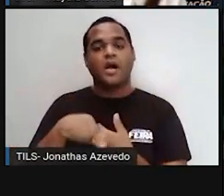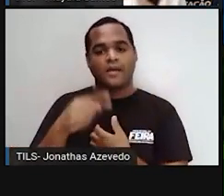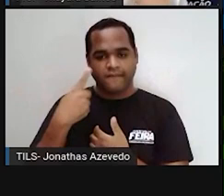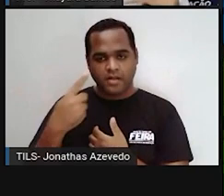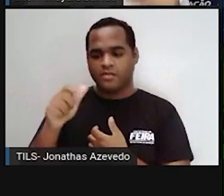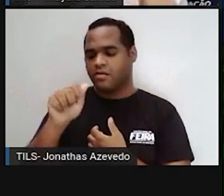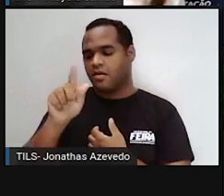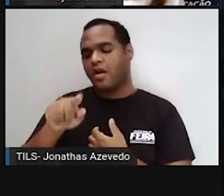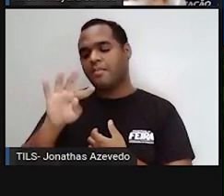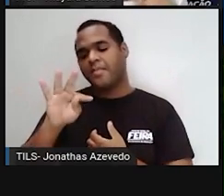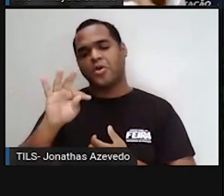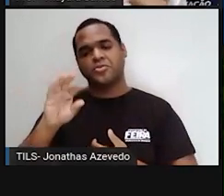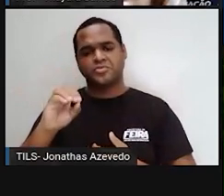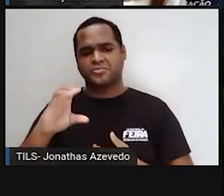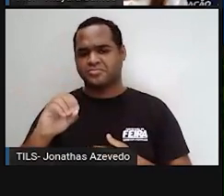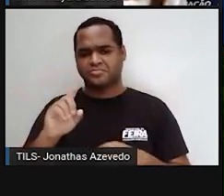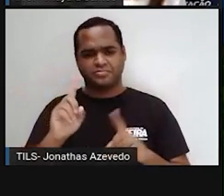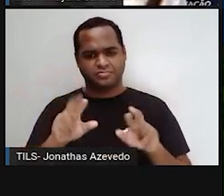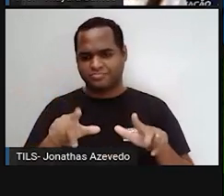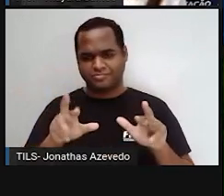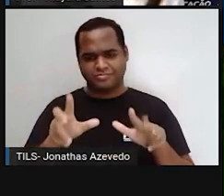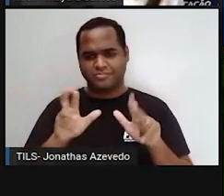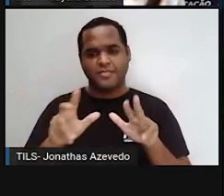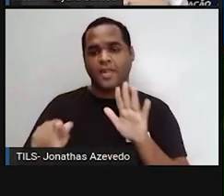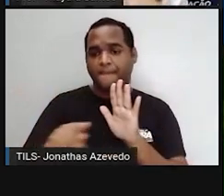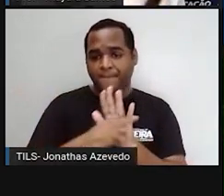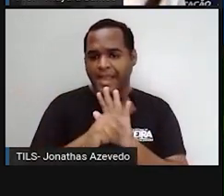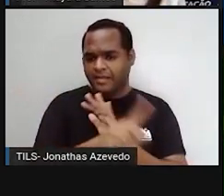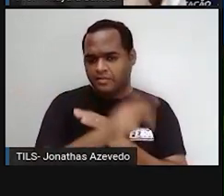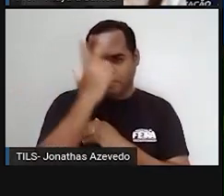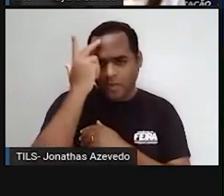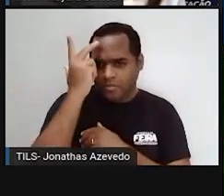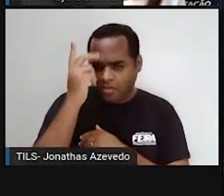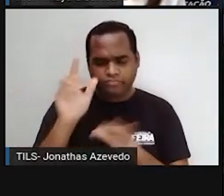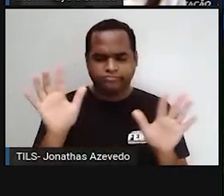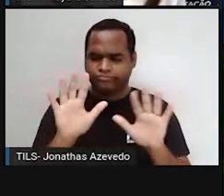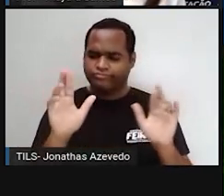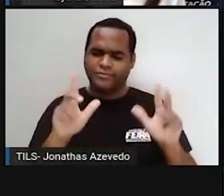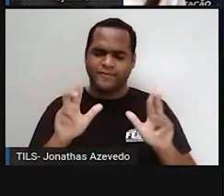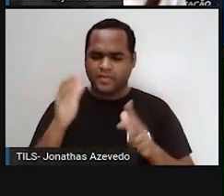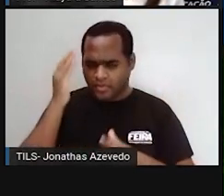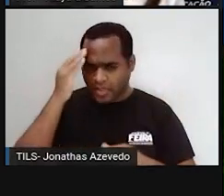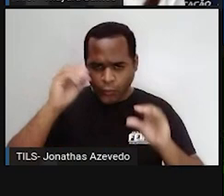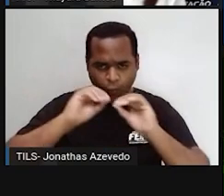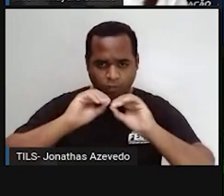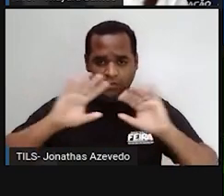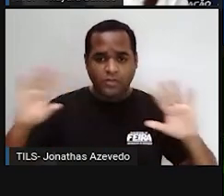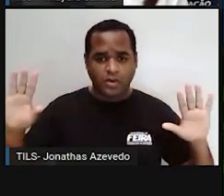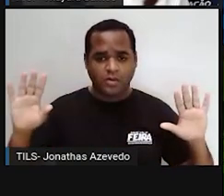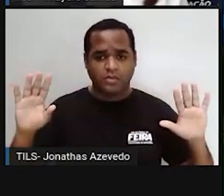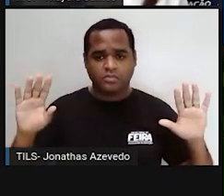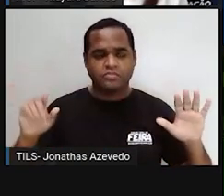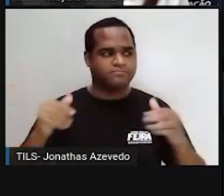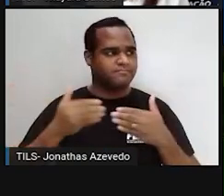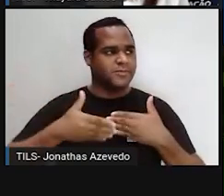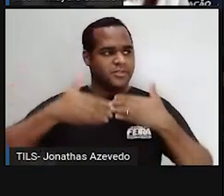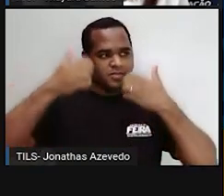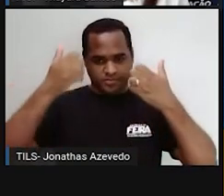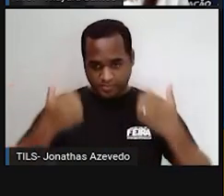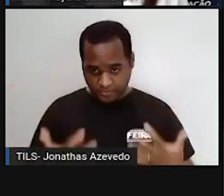fator abiótico, porque não é, não faz parte daquele ambiente natural. Tá? Conseguiram entender direitinho? Então, vamos lá prosseguir.